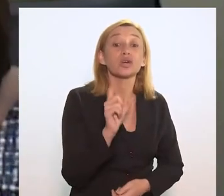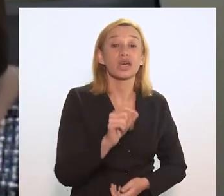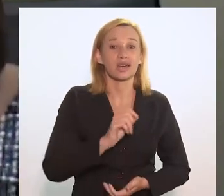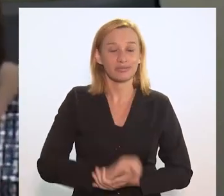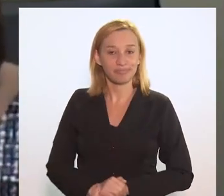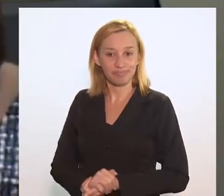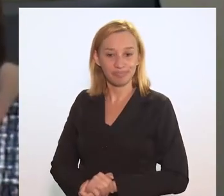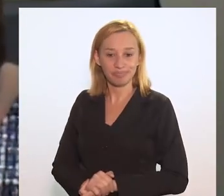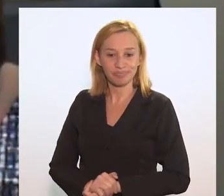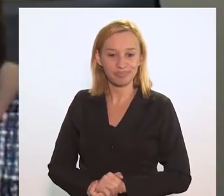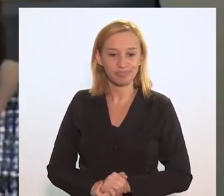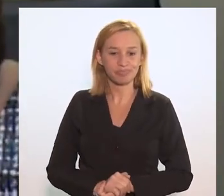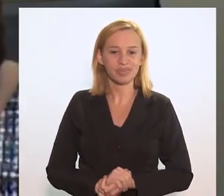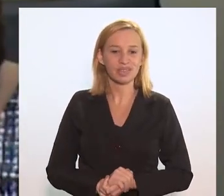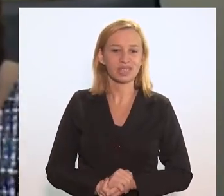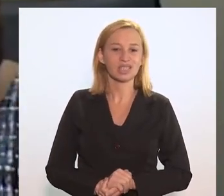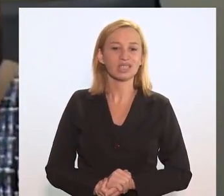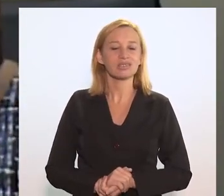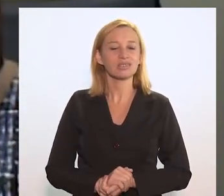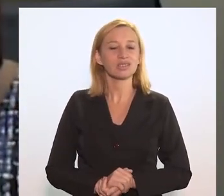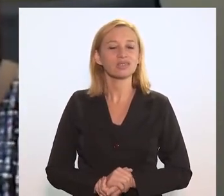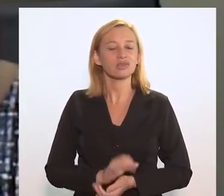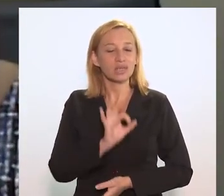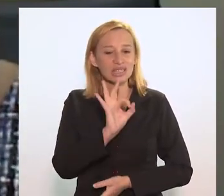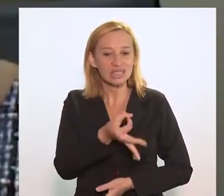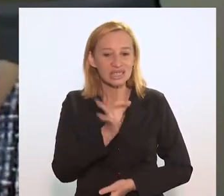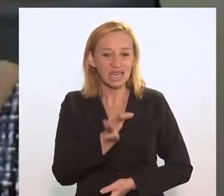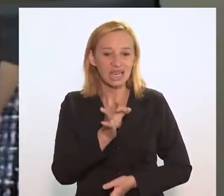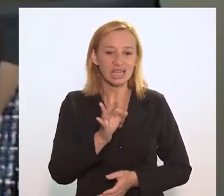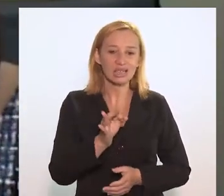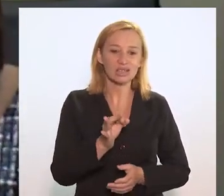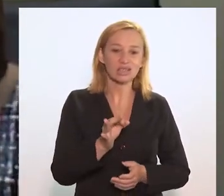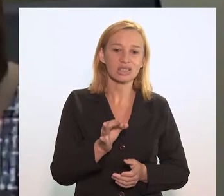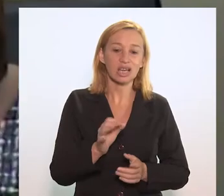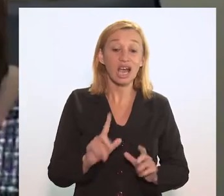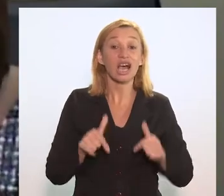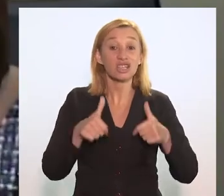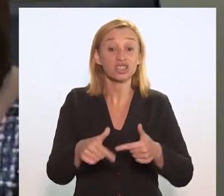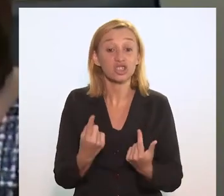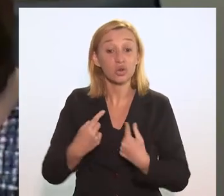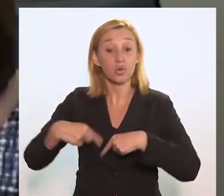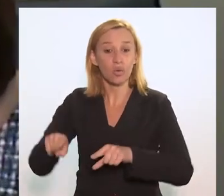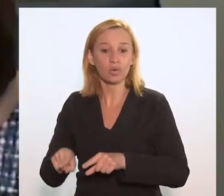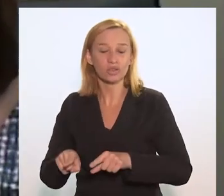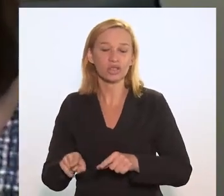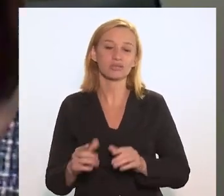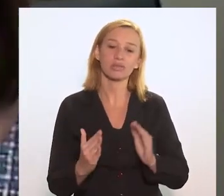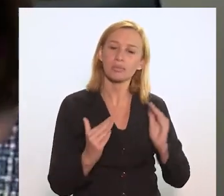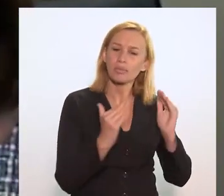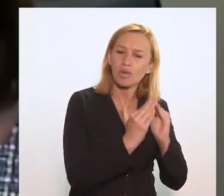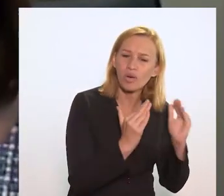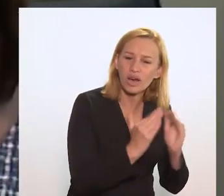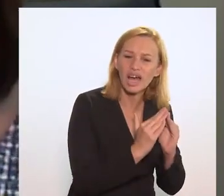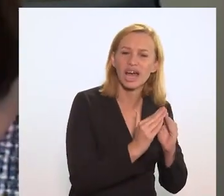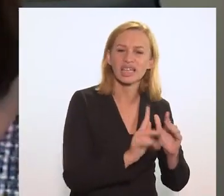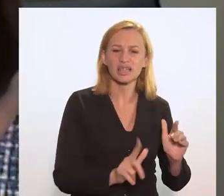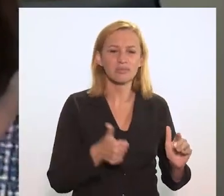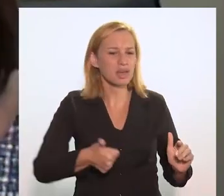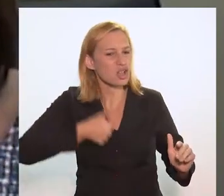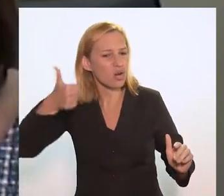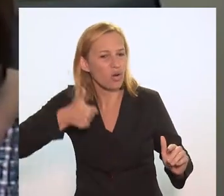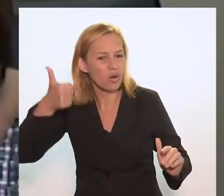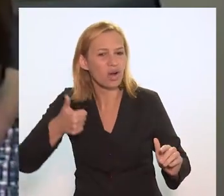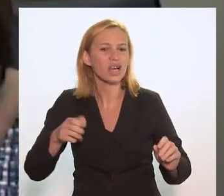que, de uma forma contundente e definitiva, enfrentar essas questões da habitação, da